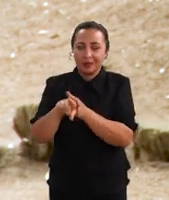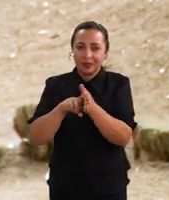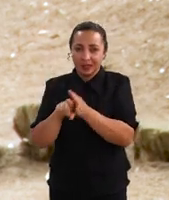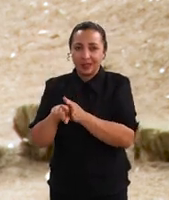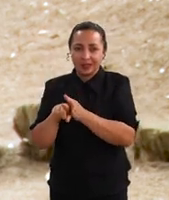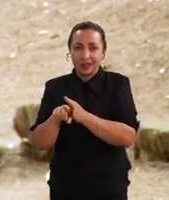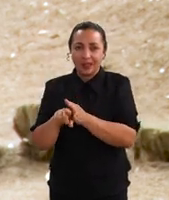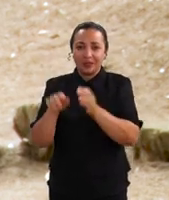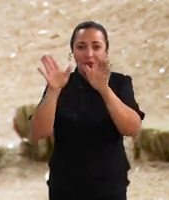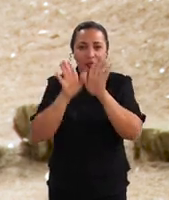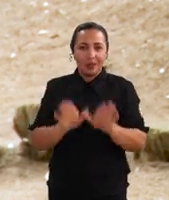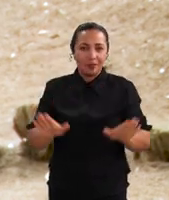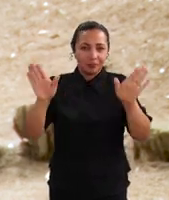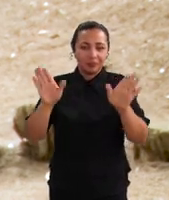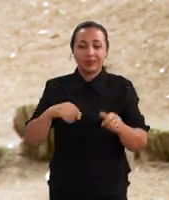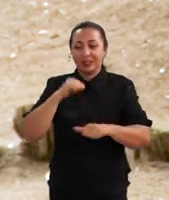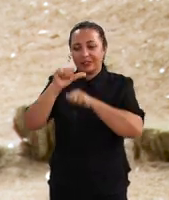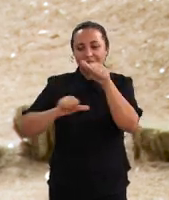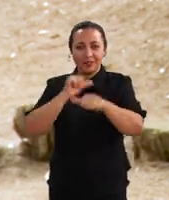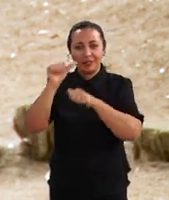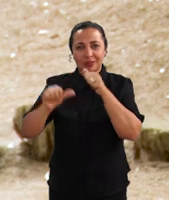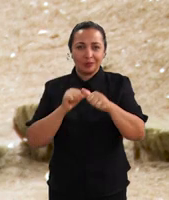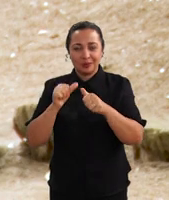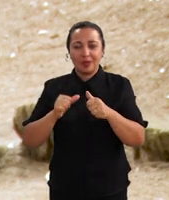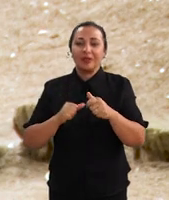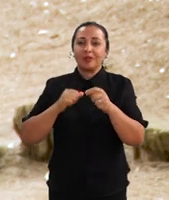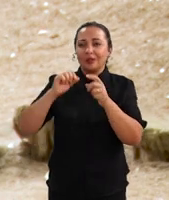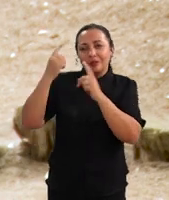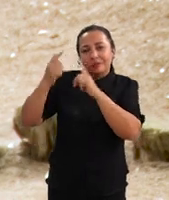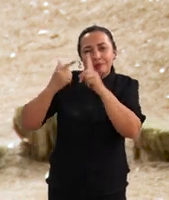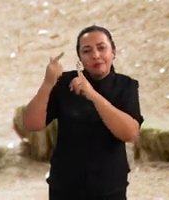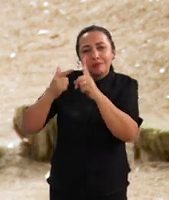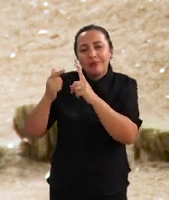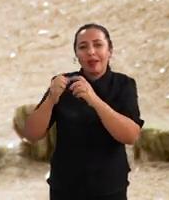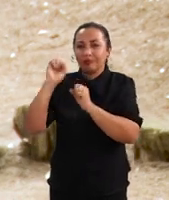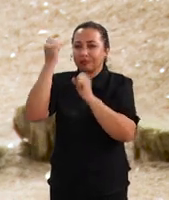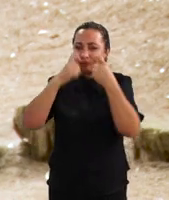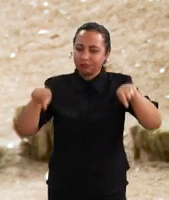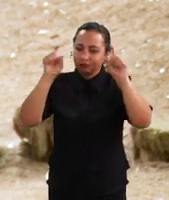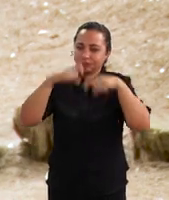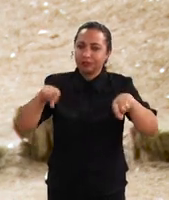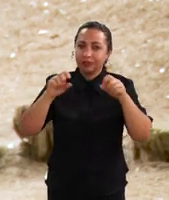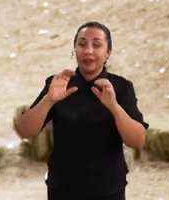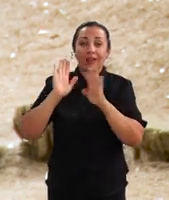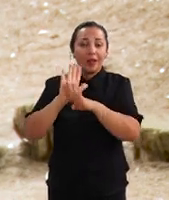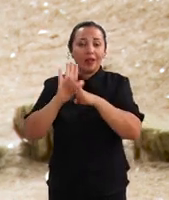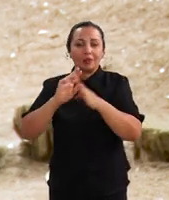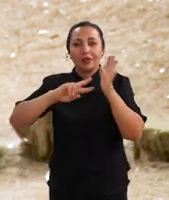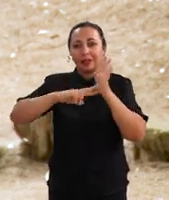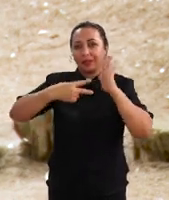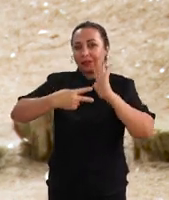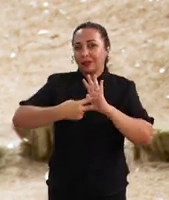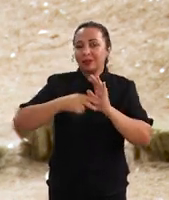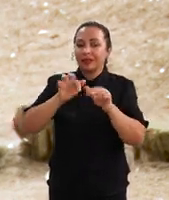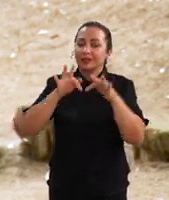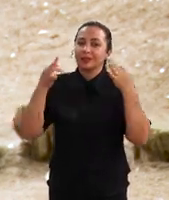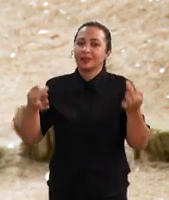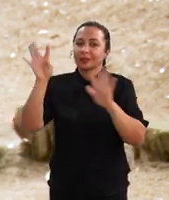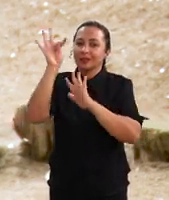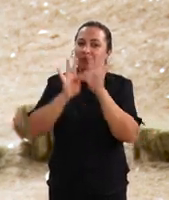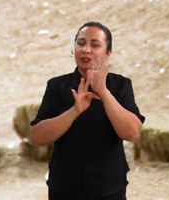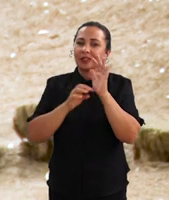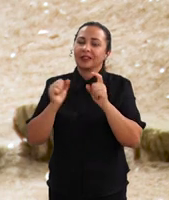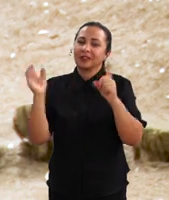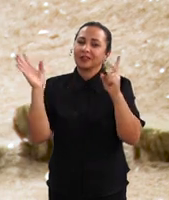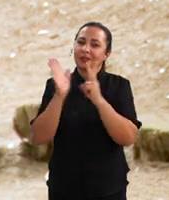Universidade Federal do Ceará estão desenvolvendo ferramentas computacionais que auxiliam na tradução de textos simples dessa língua